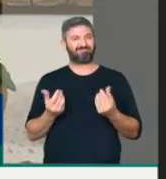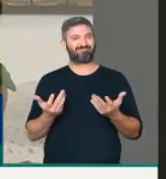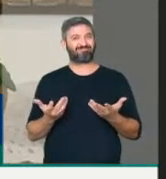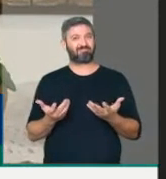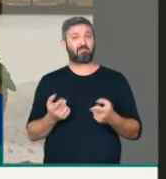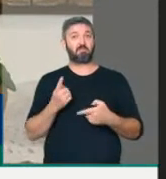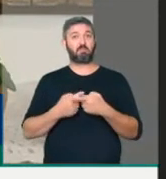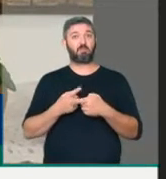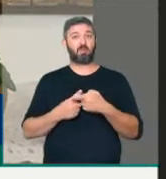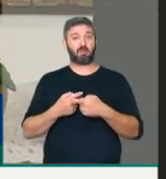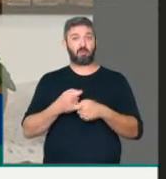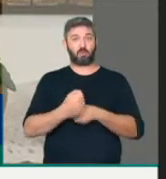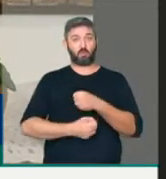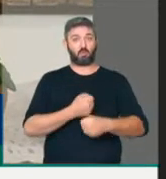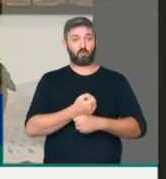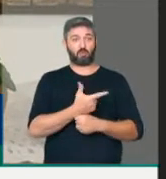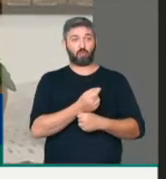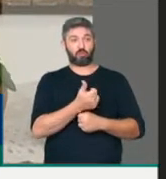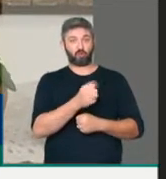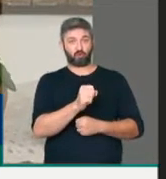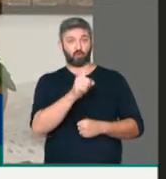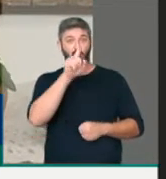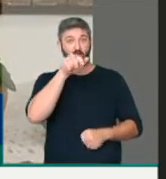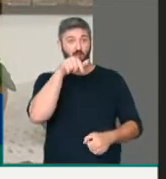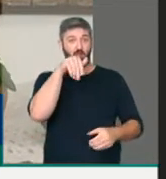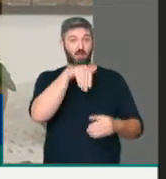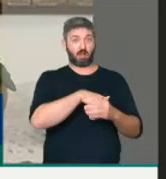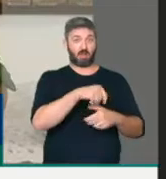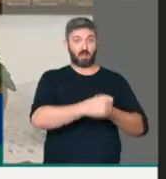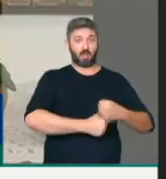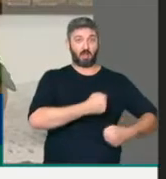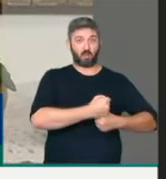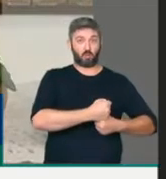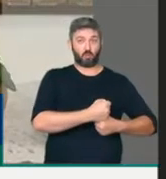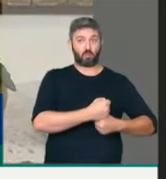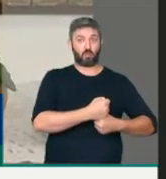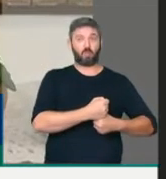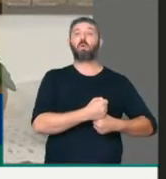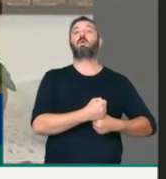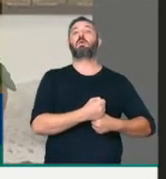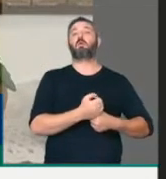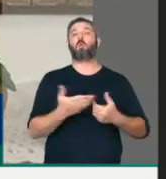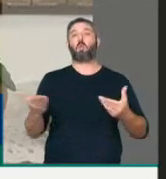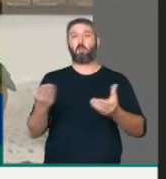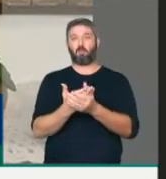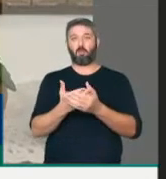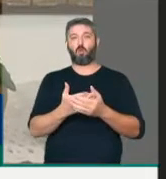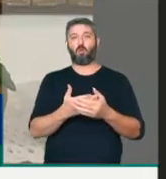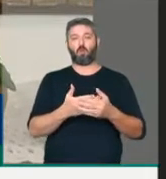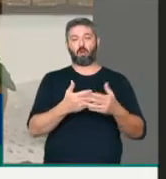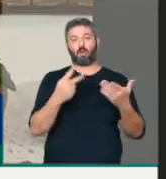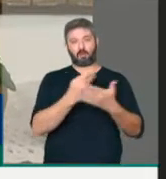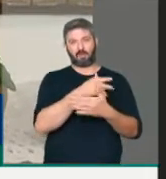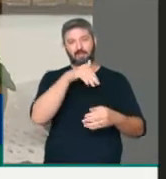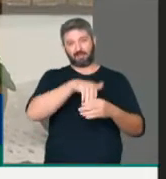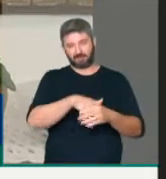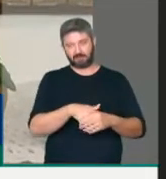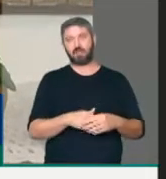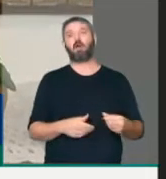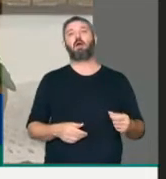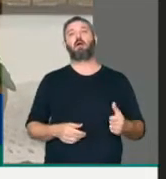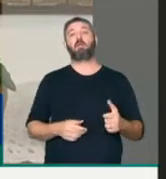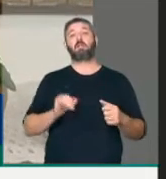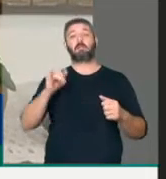uma vez que 2018, que foi o ano das eleições, aquele processo eleitoral, à luz da decisão que foi